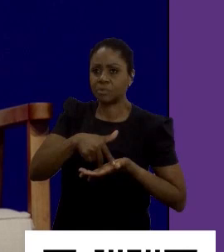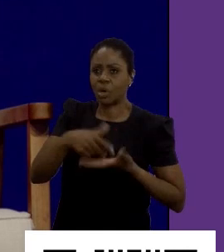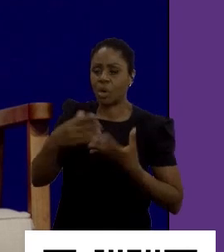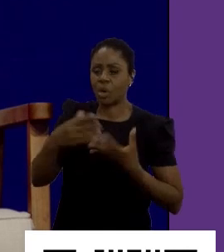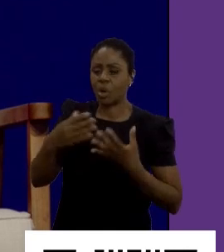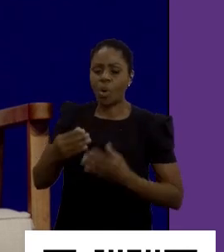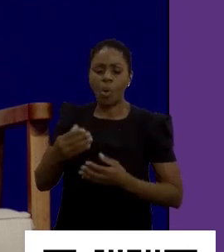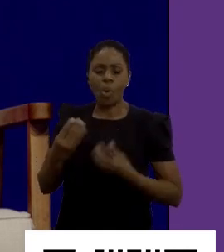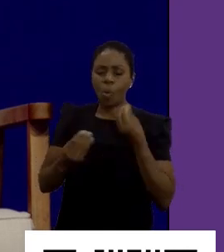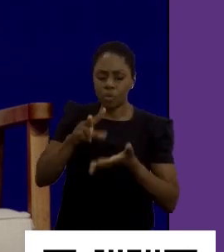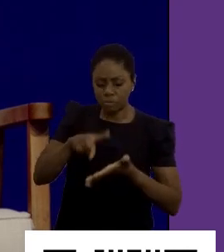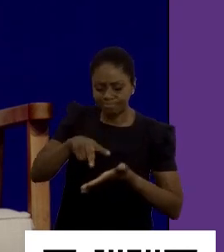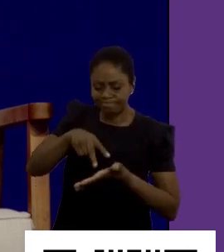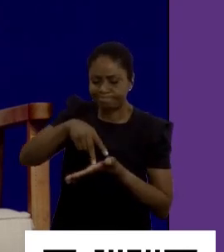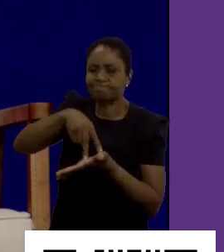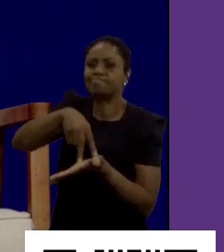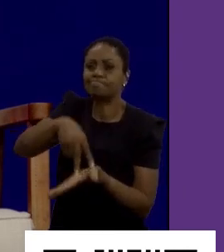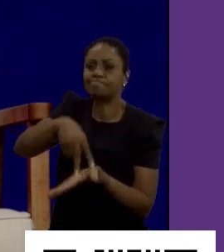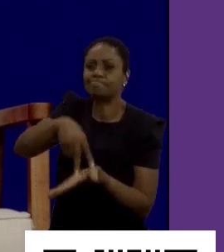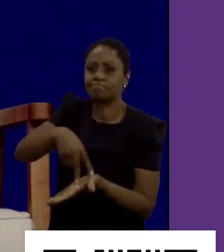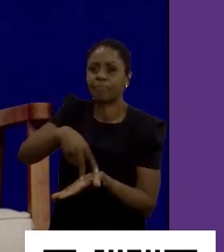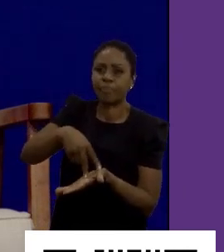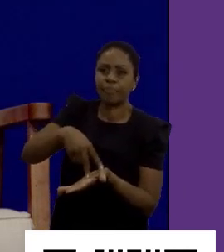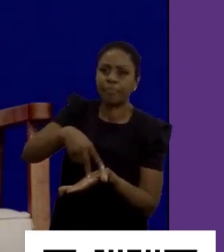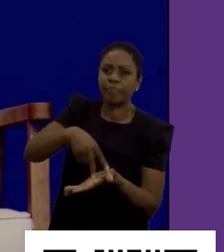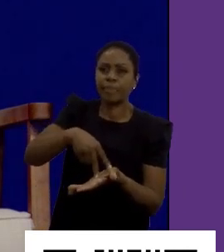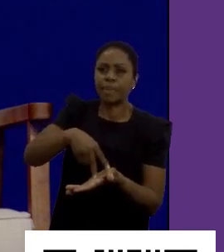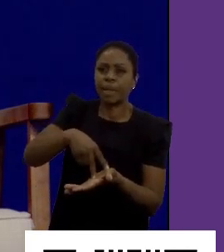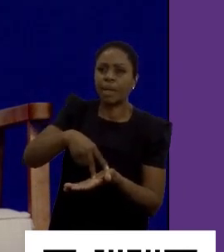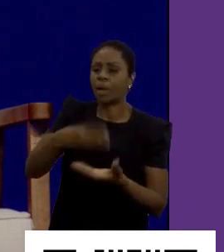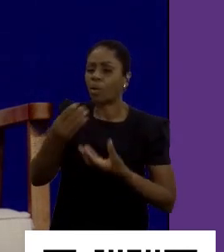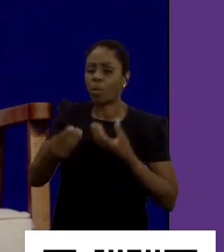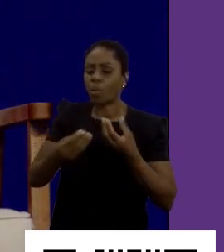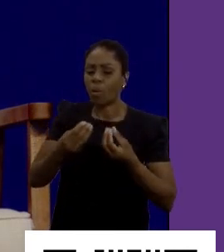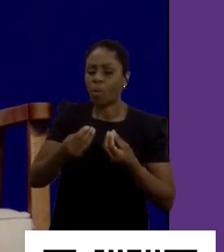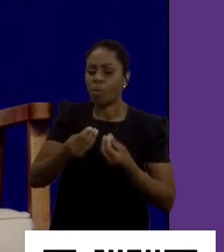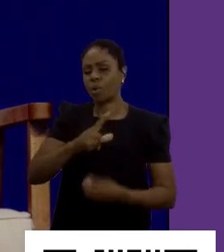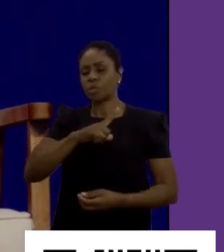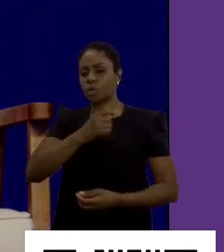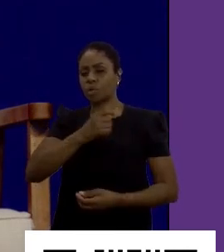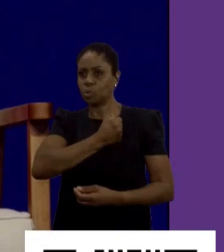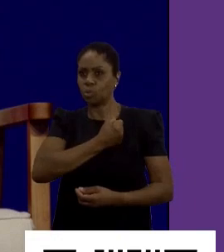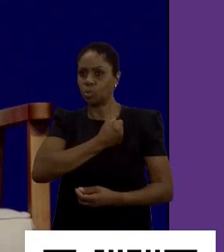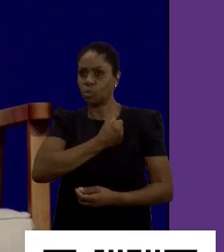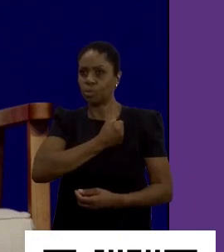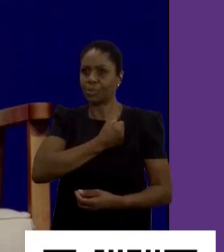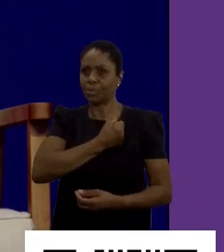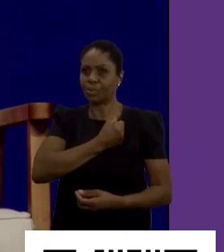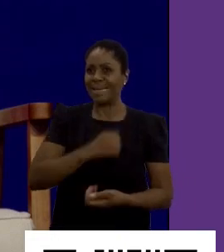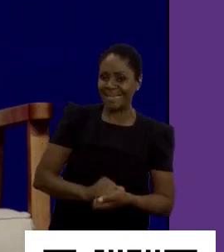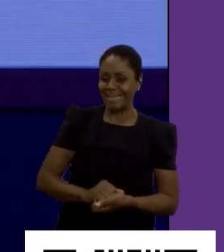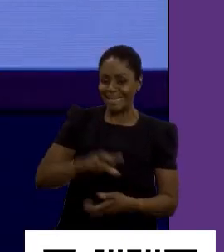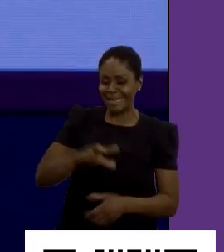Como se destacar na sua plataforma, visto o grande número. Esse eu não aguento ficar sentado.